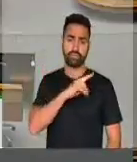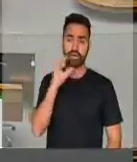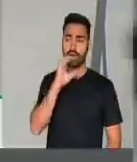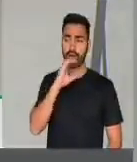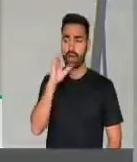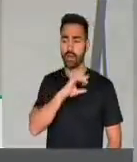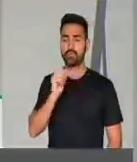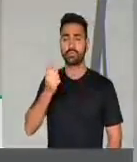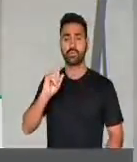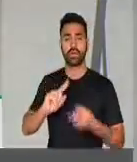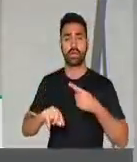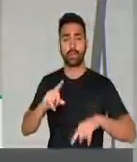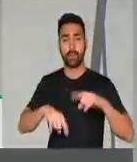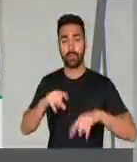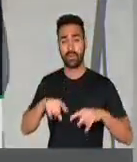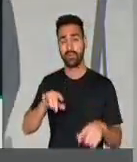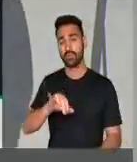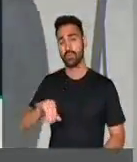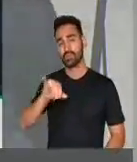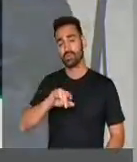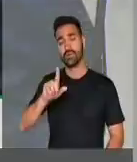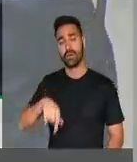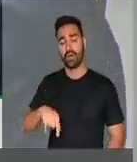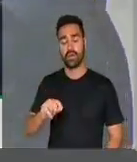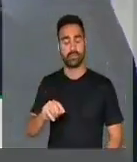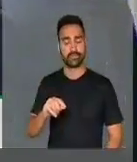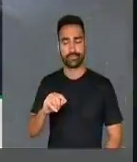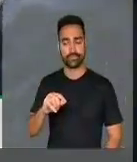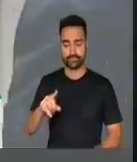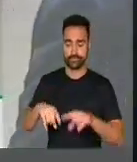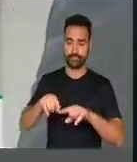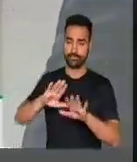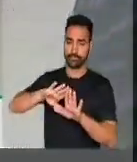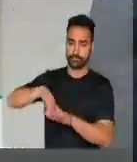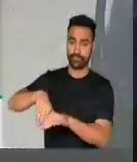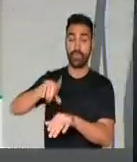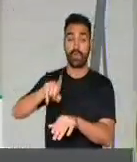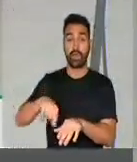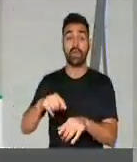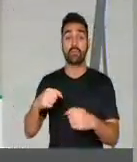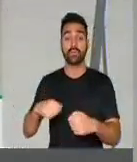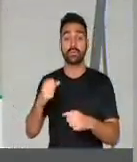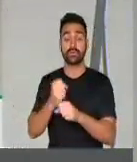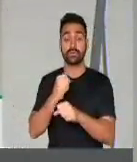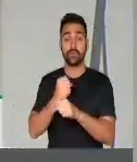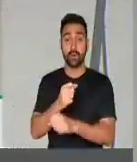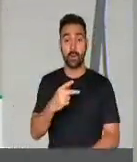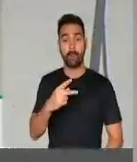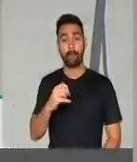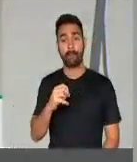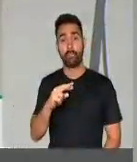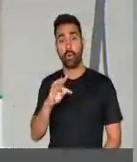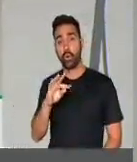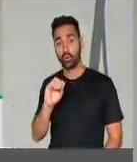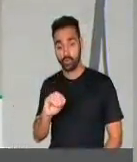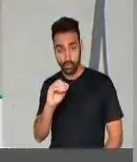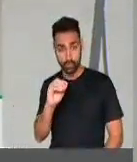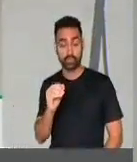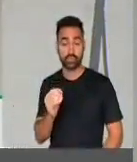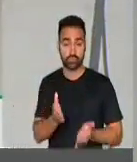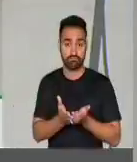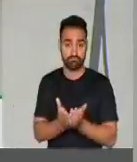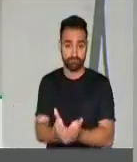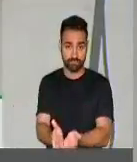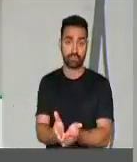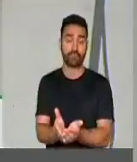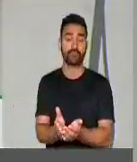equipamento importante da minha cidade, que é o Porto Público da cidade de Ilhéus. O equipamento tem sido motivo de preocupação desde a